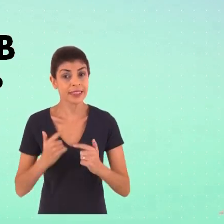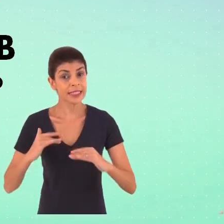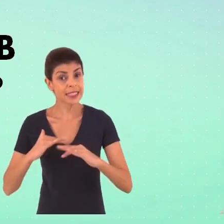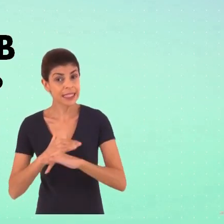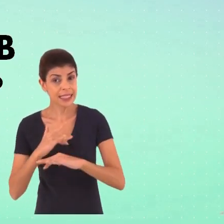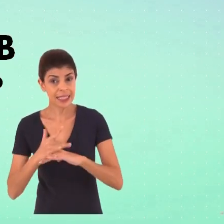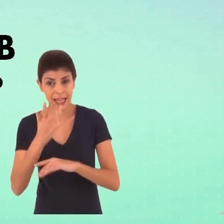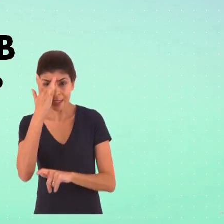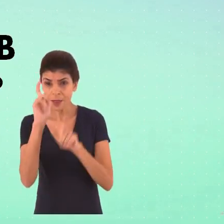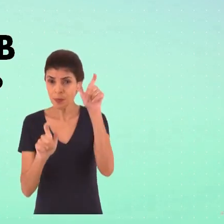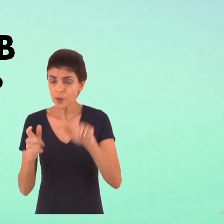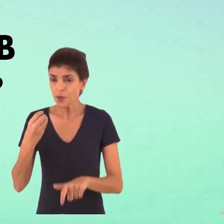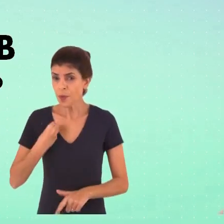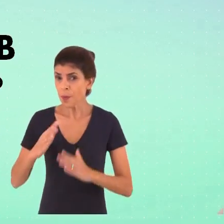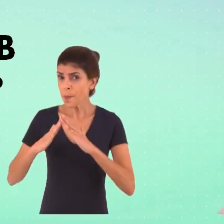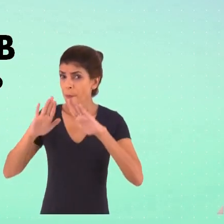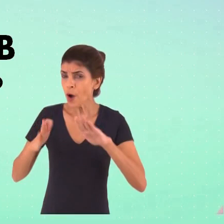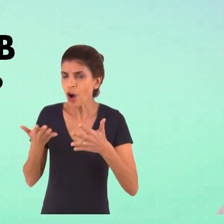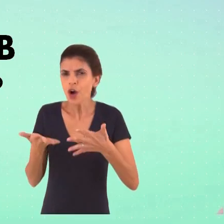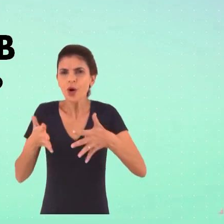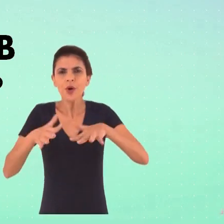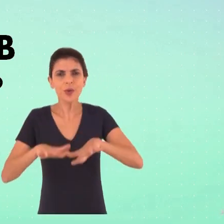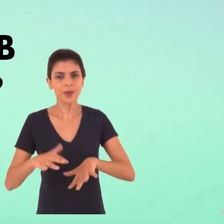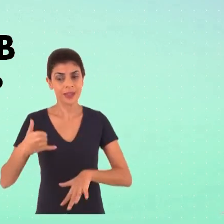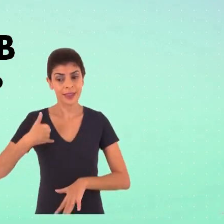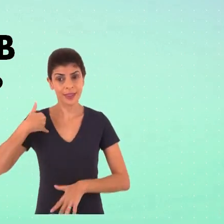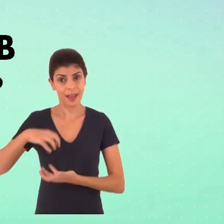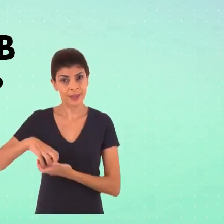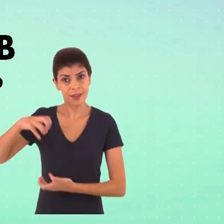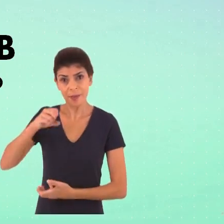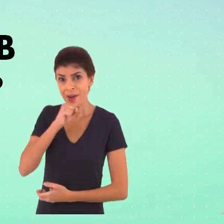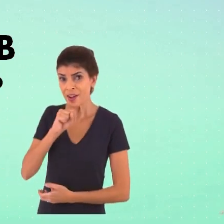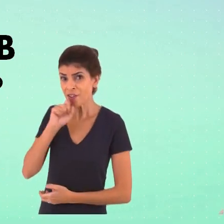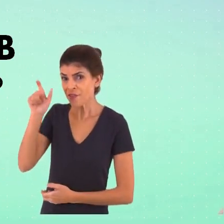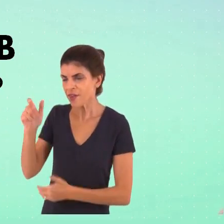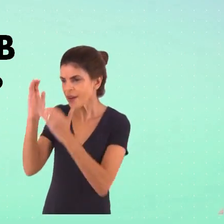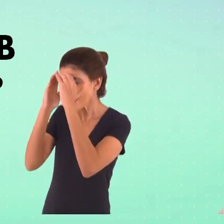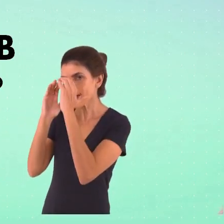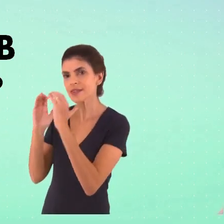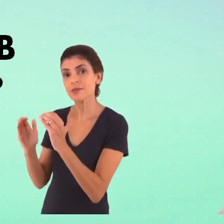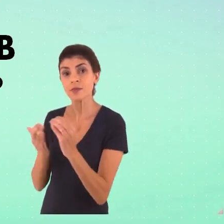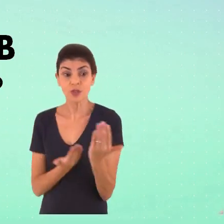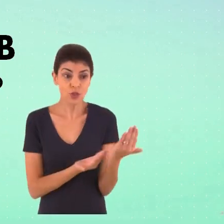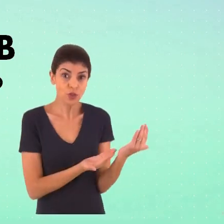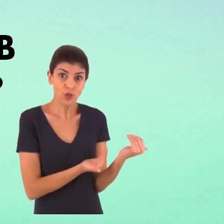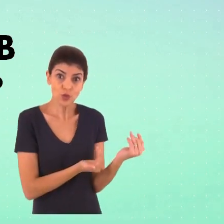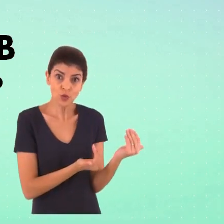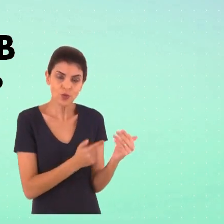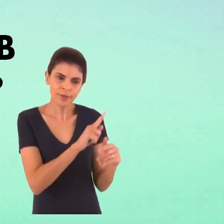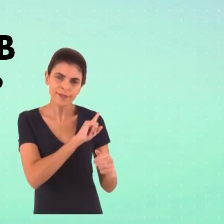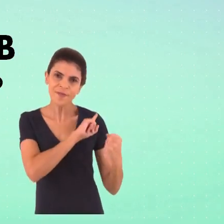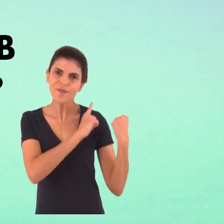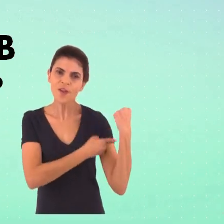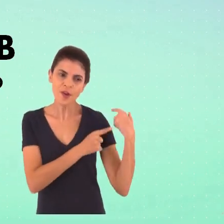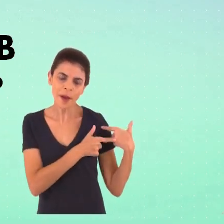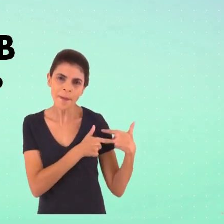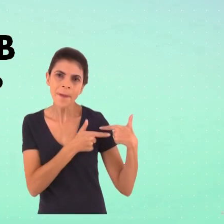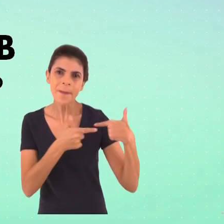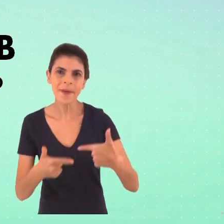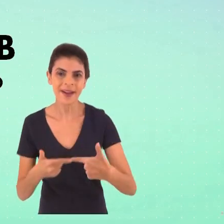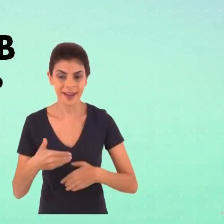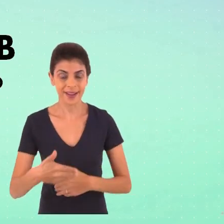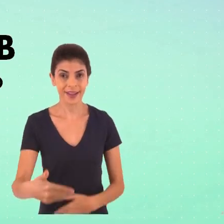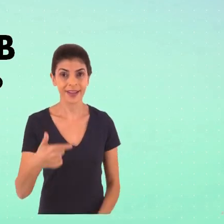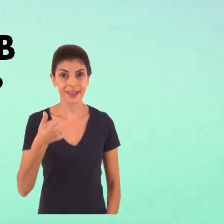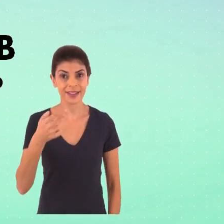Queremos uma cidade mais inclusiva, onde os mais velhos serão tratados com respeito. E a juventude será nossa força.